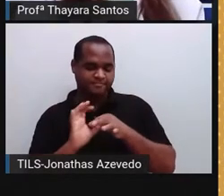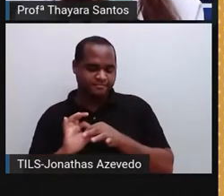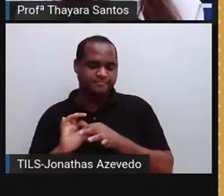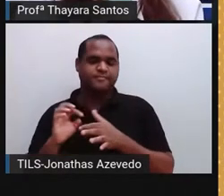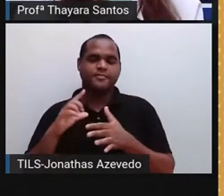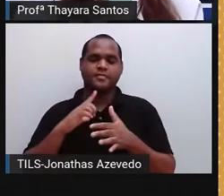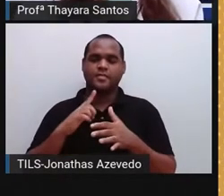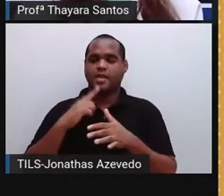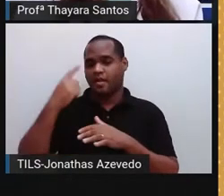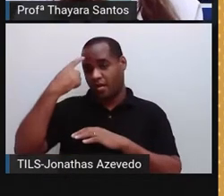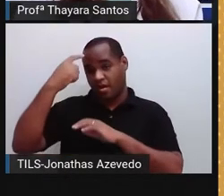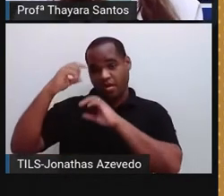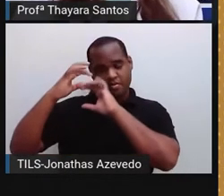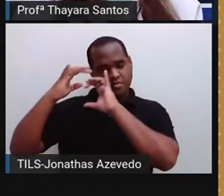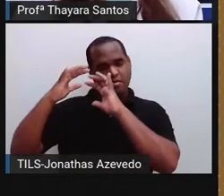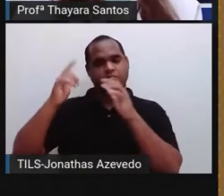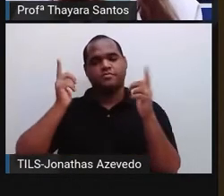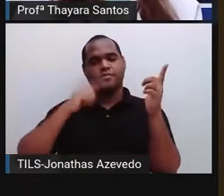região do nosso cérebro.